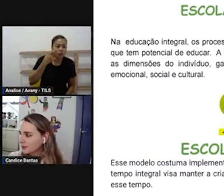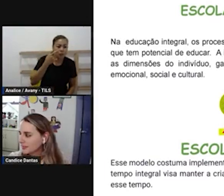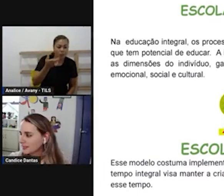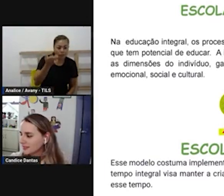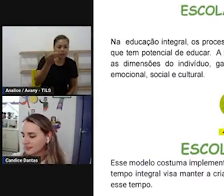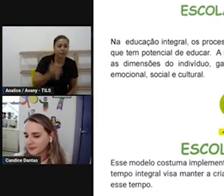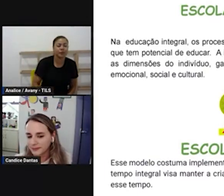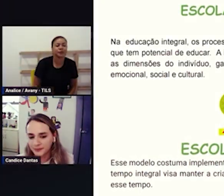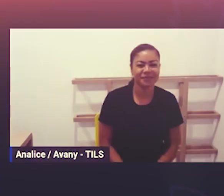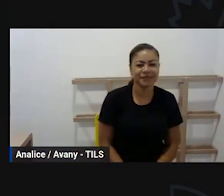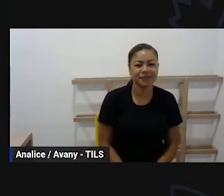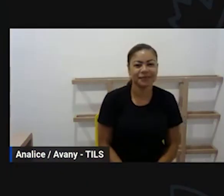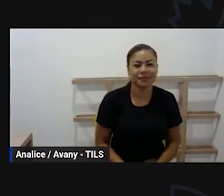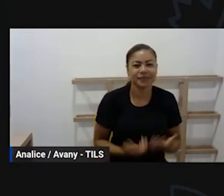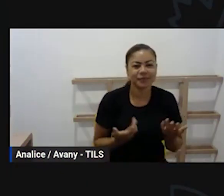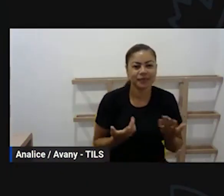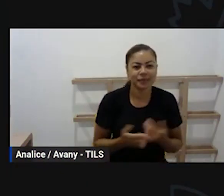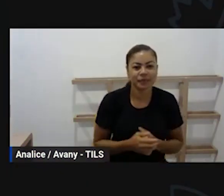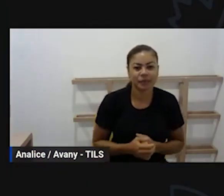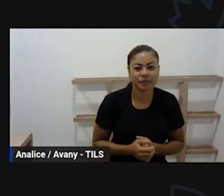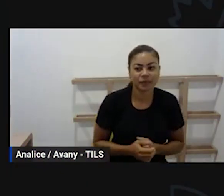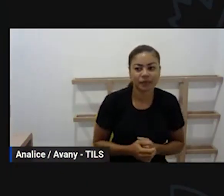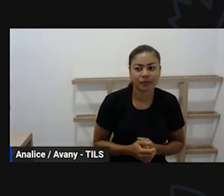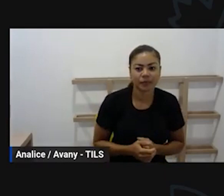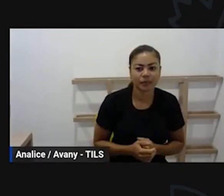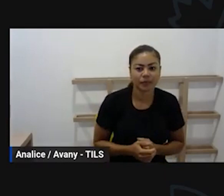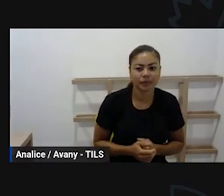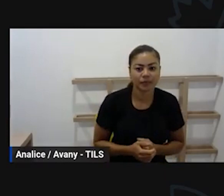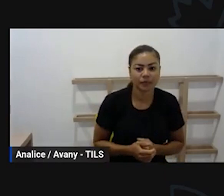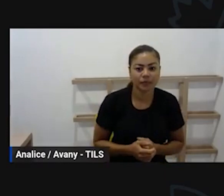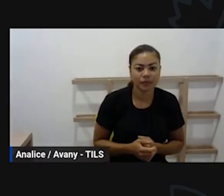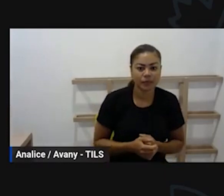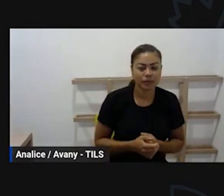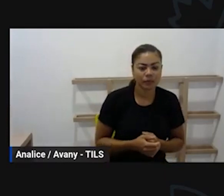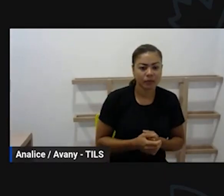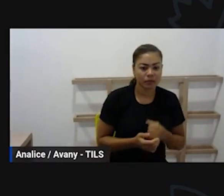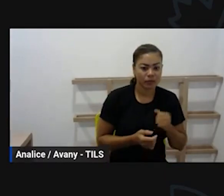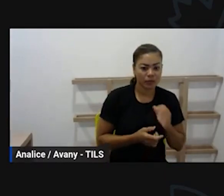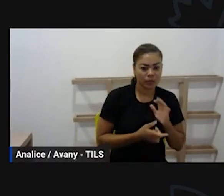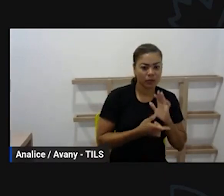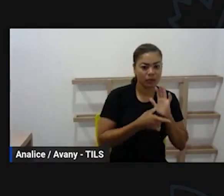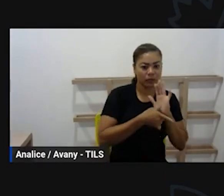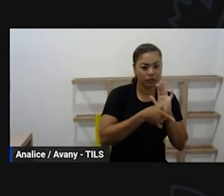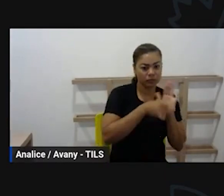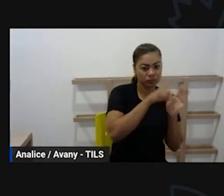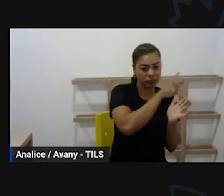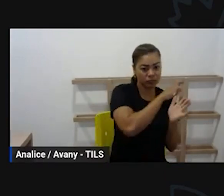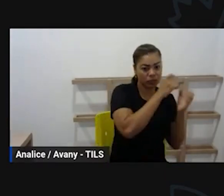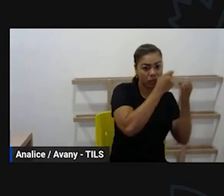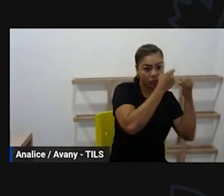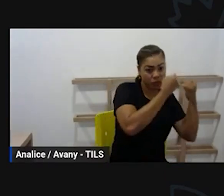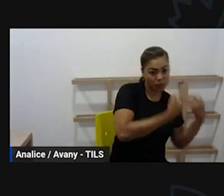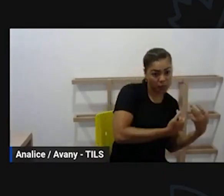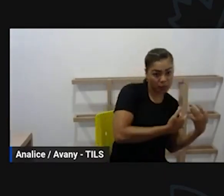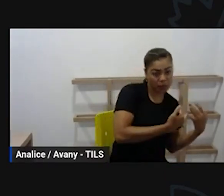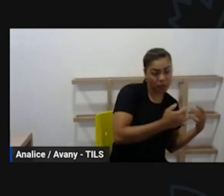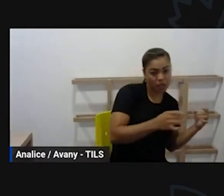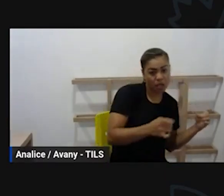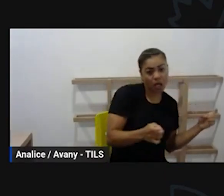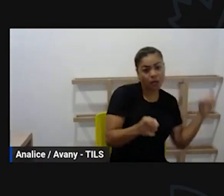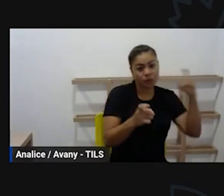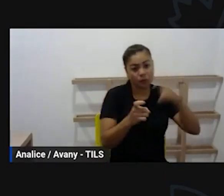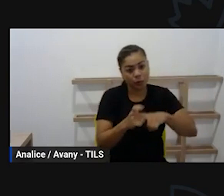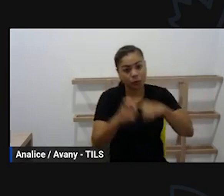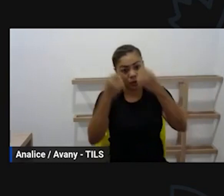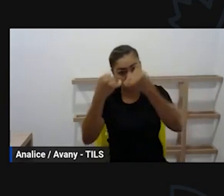discussão com vocês eu queria voltar a minha fala do início desse encontro formativo que tem algumas dúvidas no chat que eu